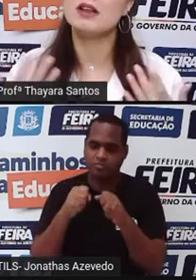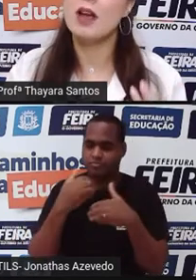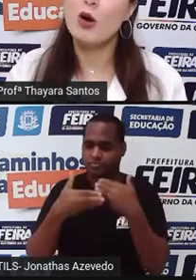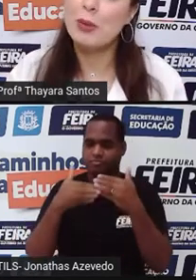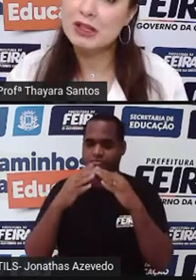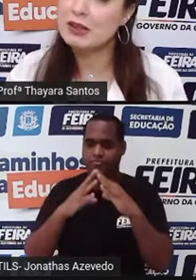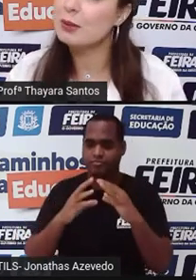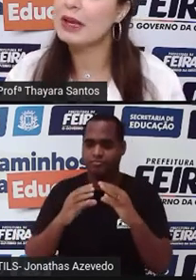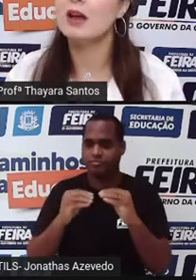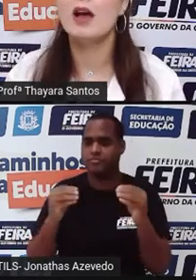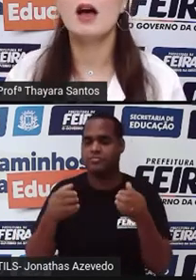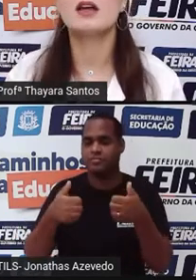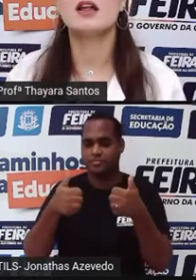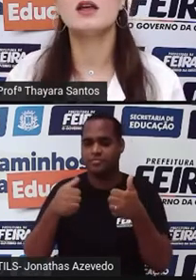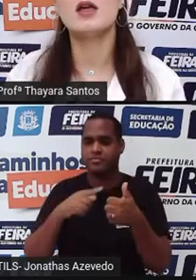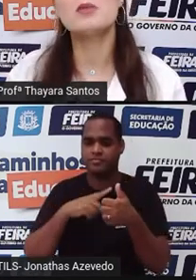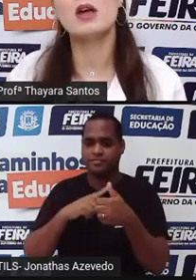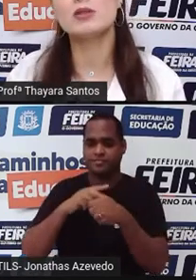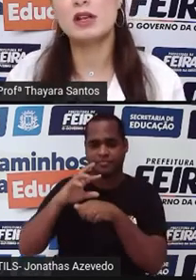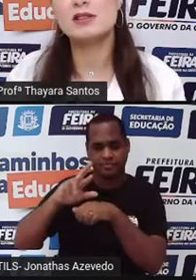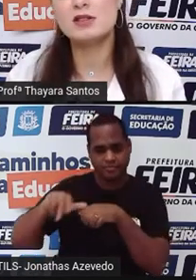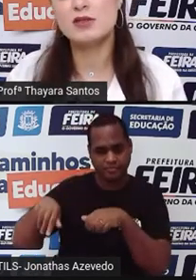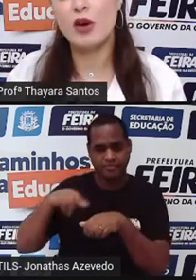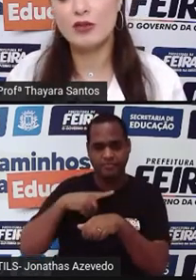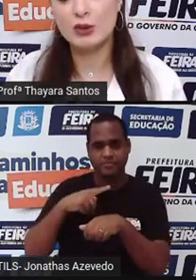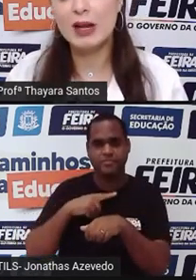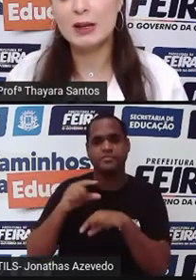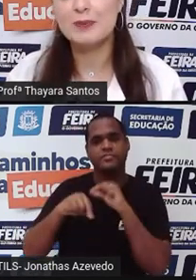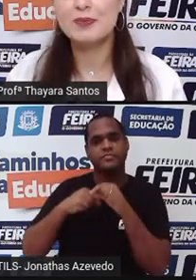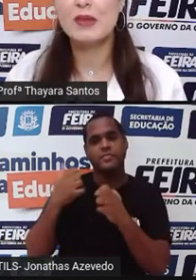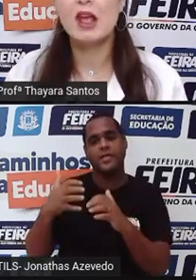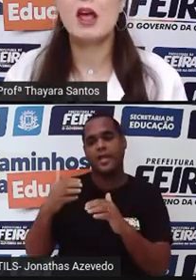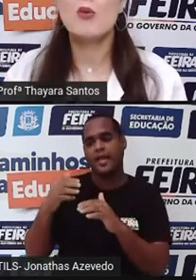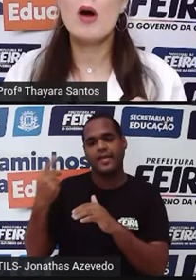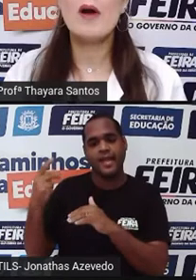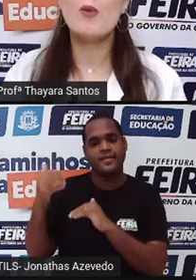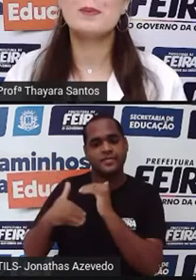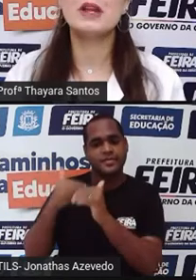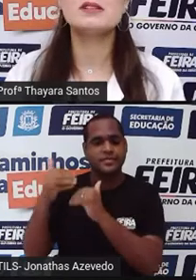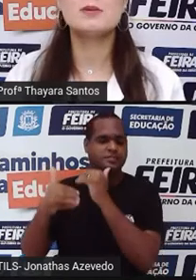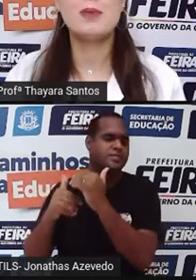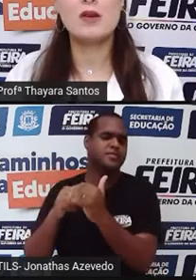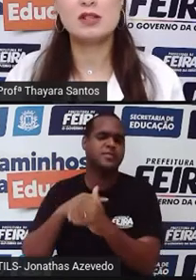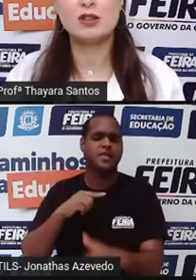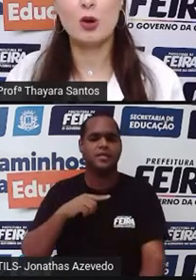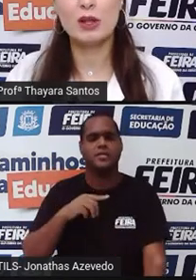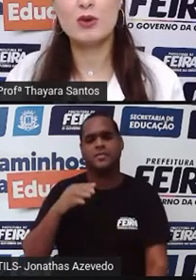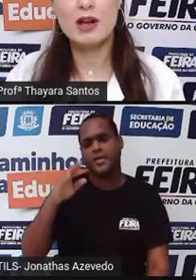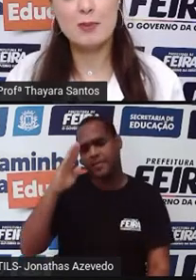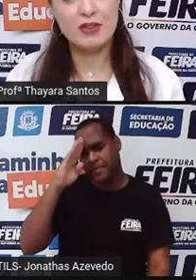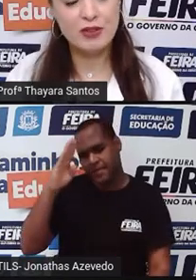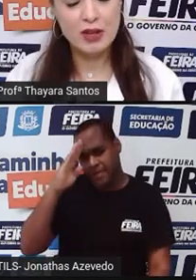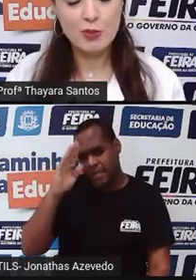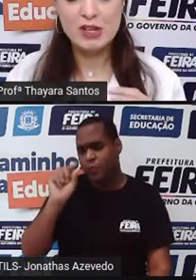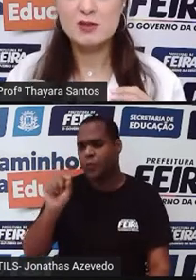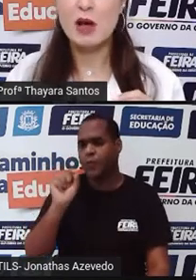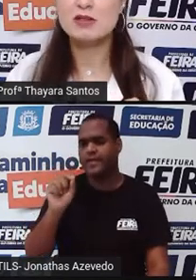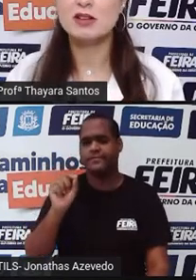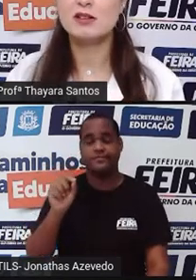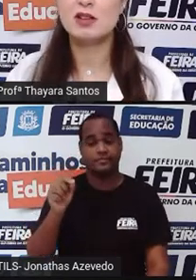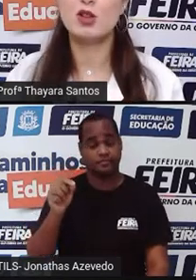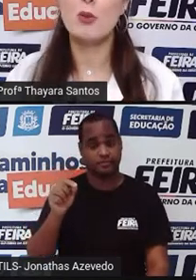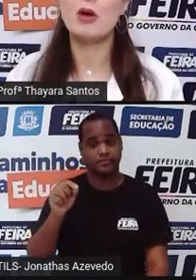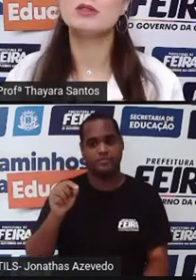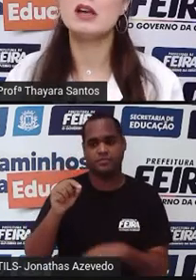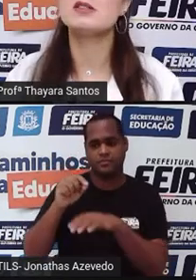placenta e acometer também aquele embrião que está se desenvolvendo ali. Qual é o principal sintoma do HPV? O principal